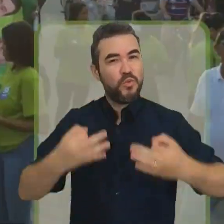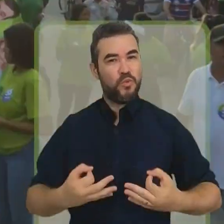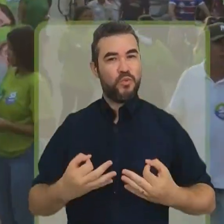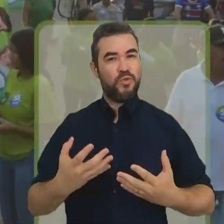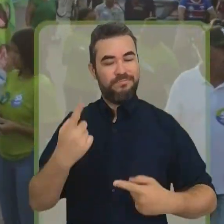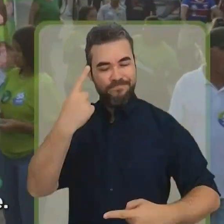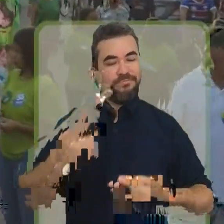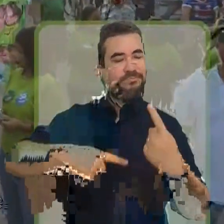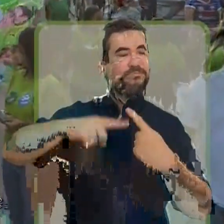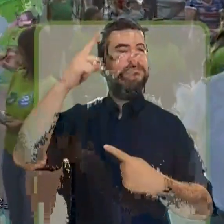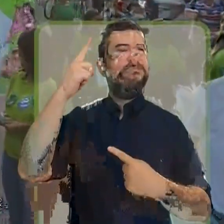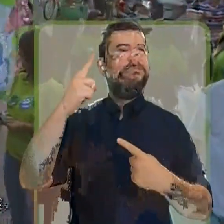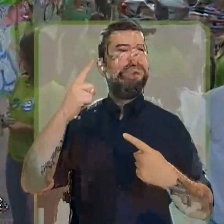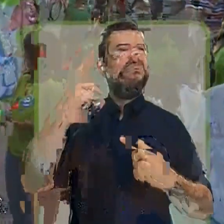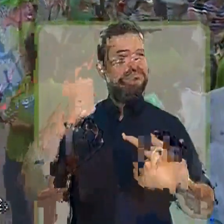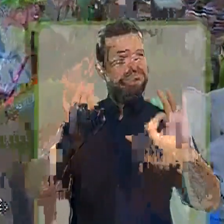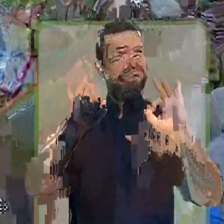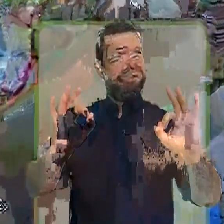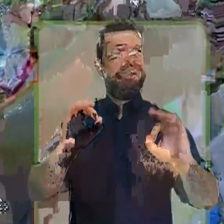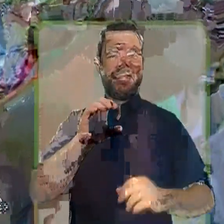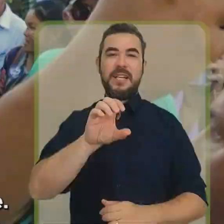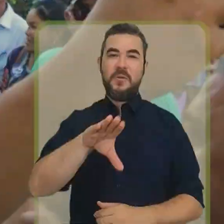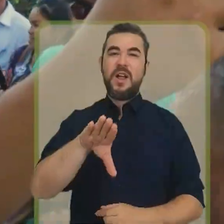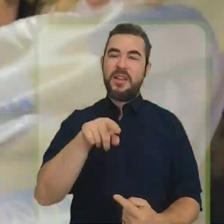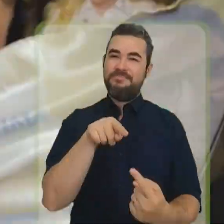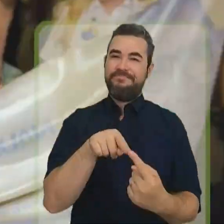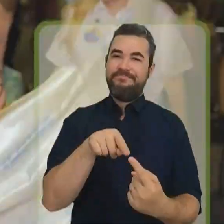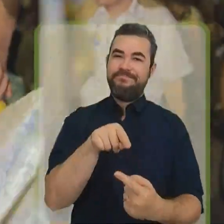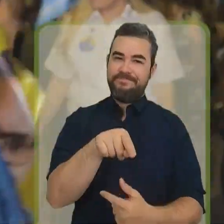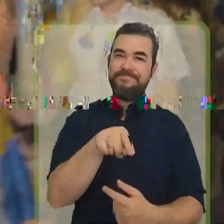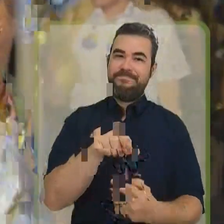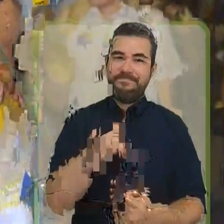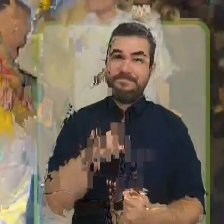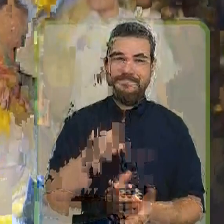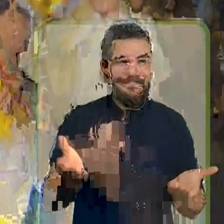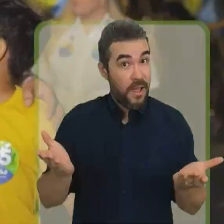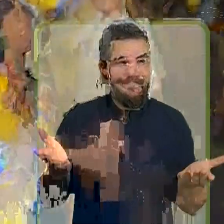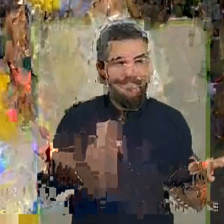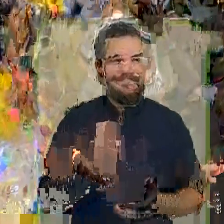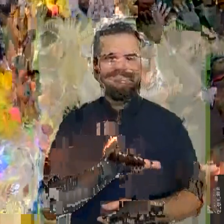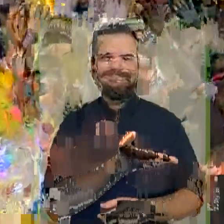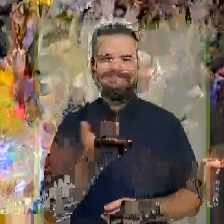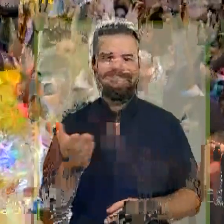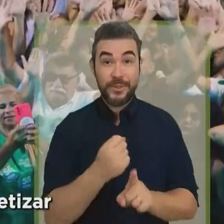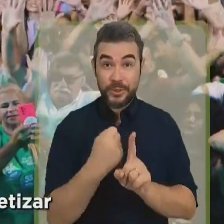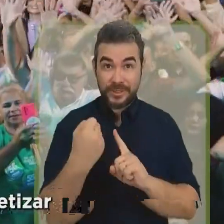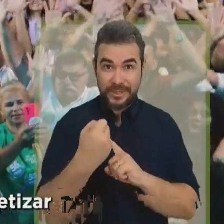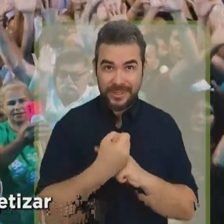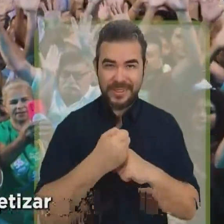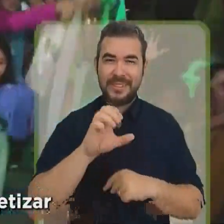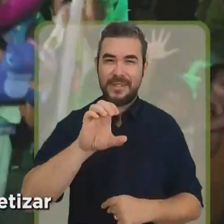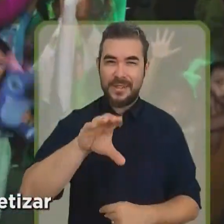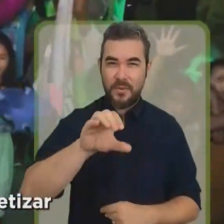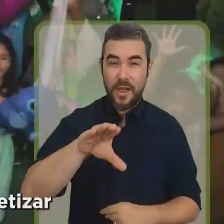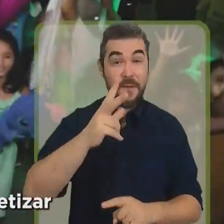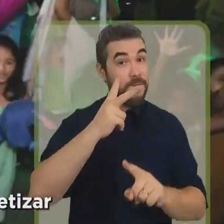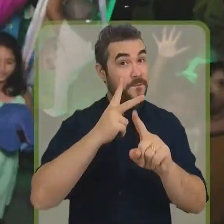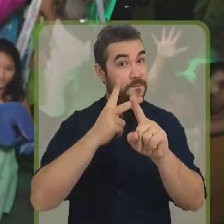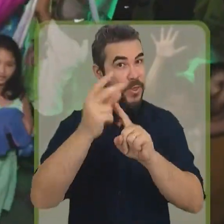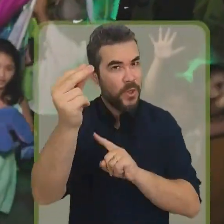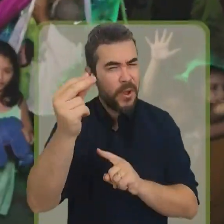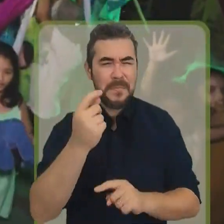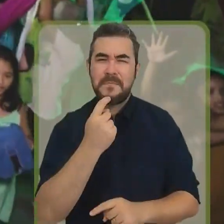desenvolvida e com a grandeza que merece. Agora, a vitória do povo está muito mais perto de se concretizar.